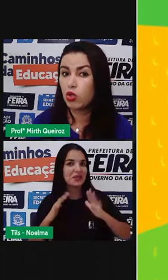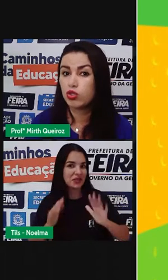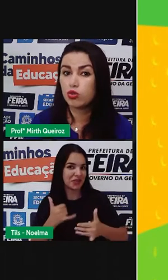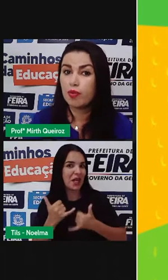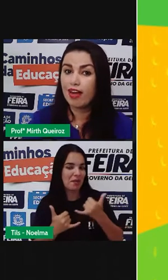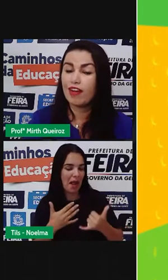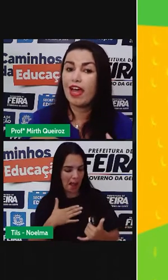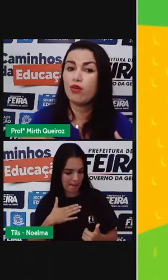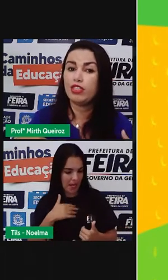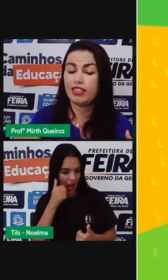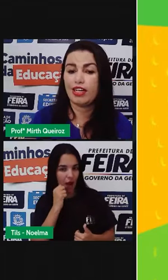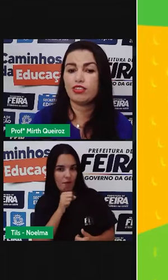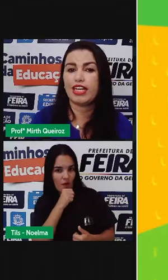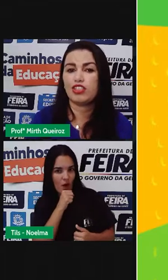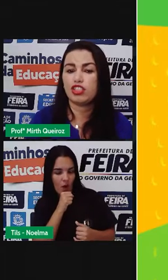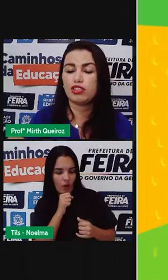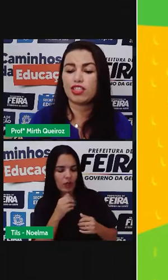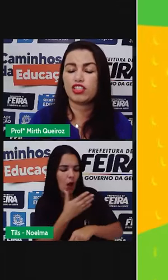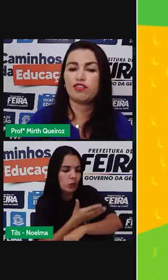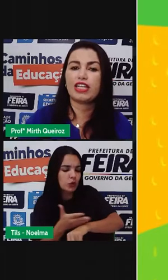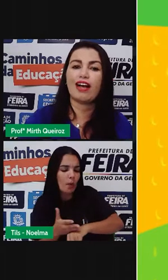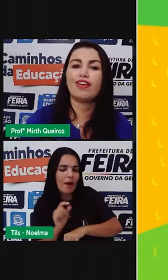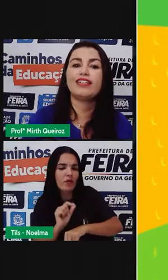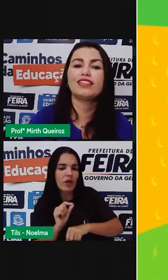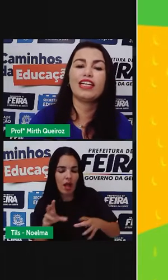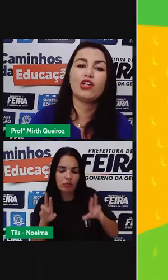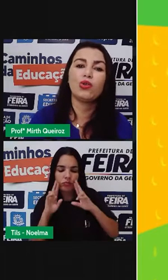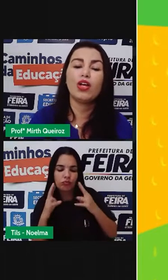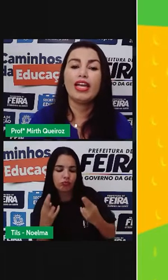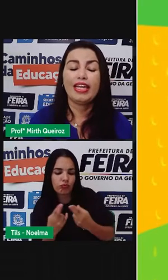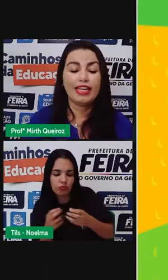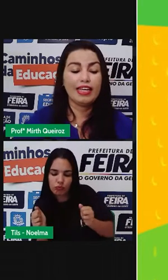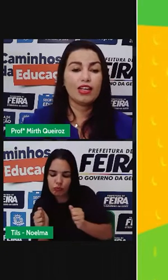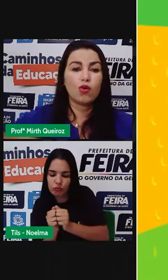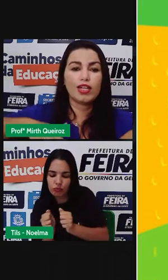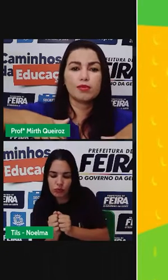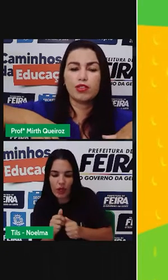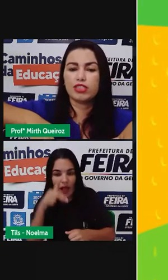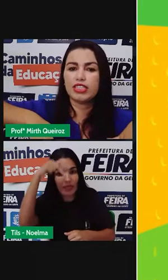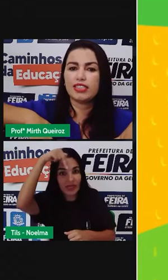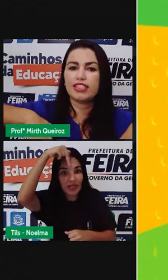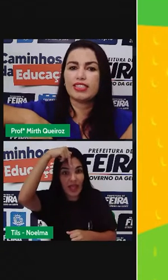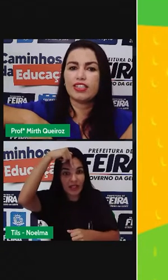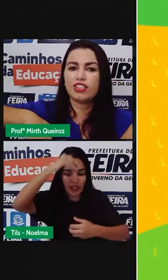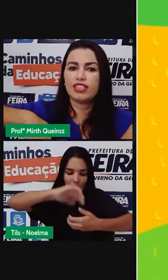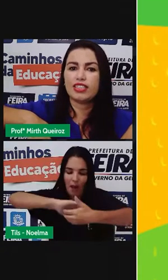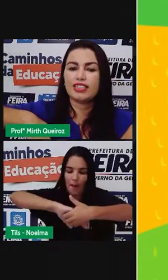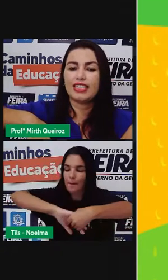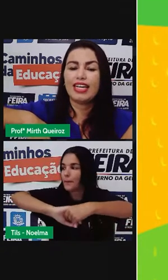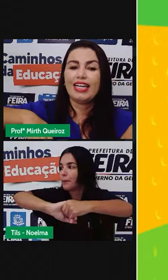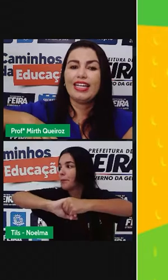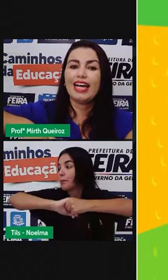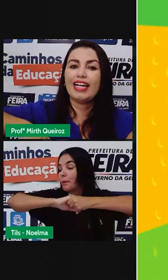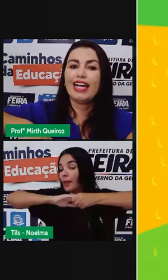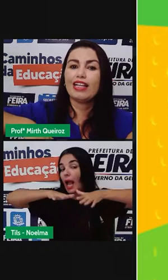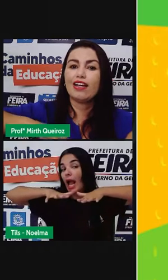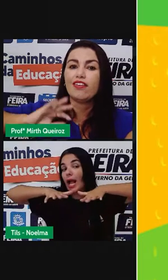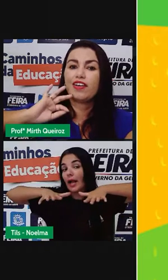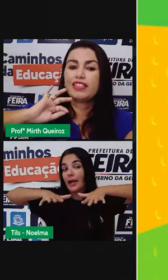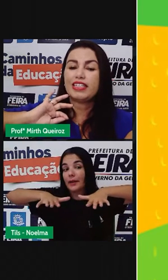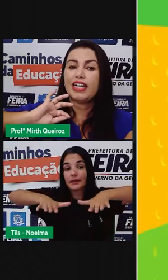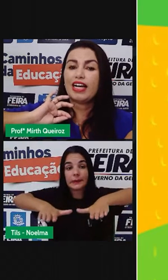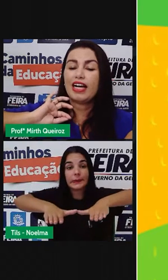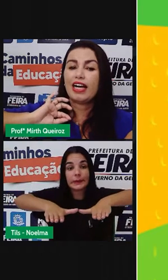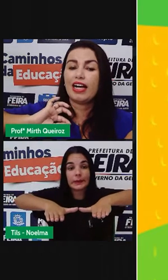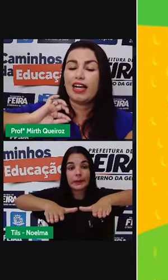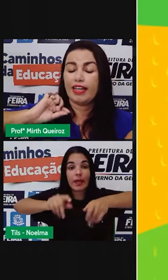A minha avó costumava reunir, né? Os netinhos. A gente ficava em círculo e com as mãozinhas estendidas. E aí ela